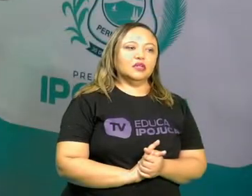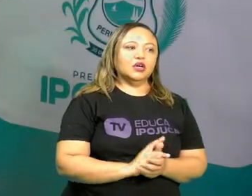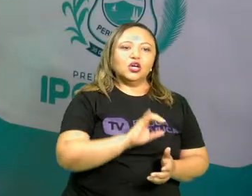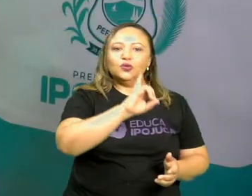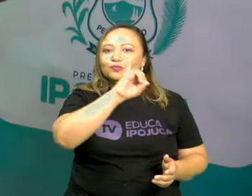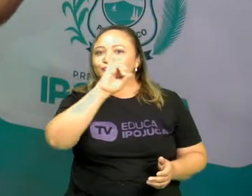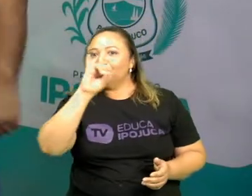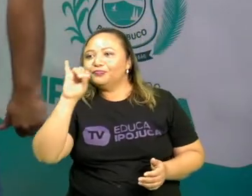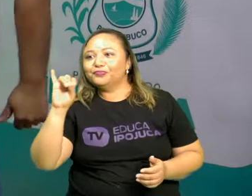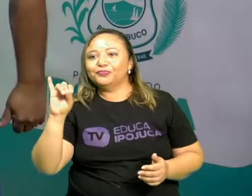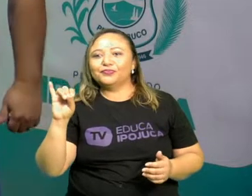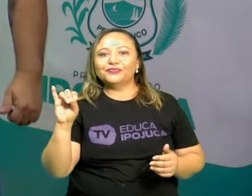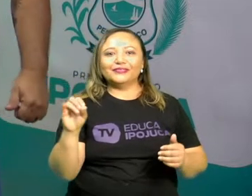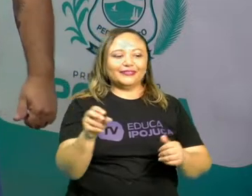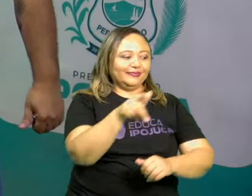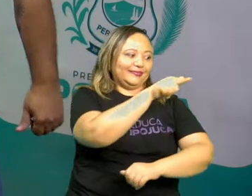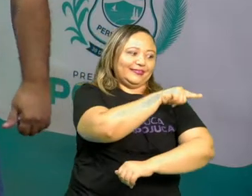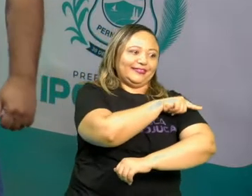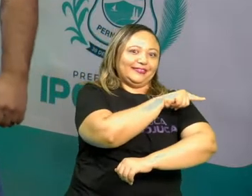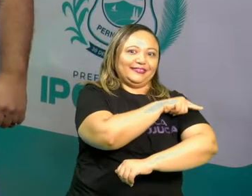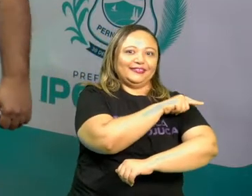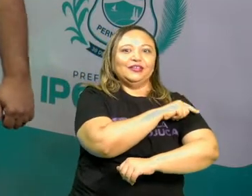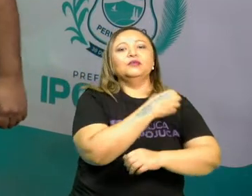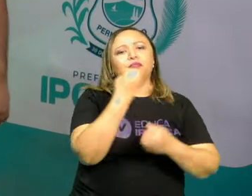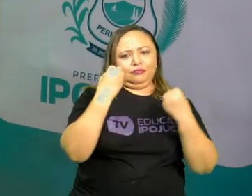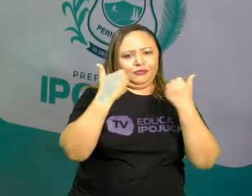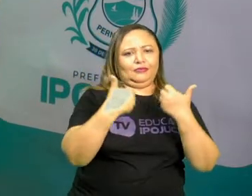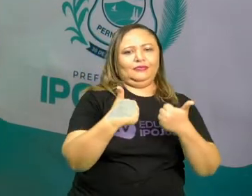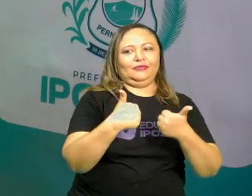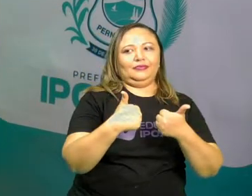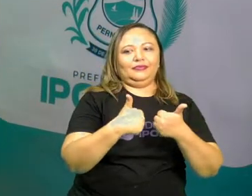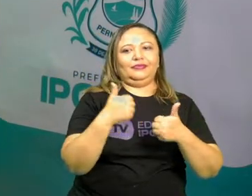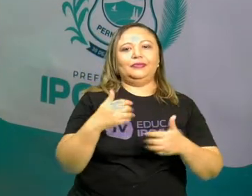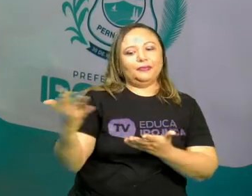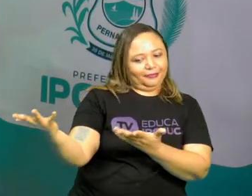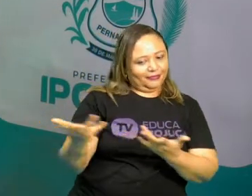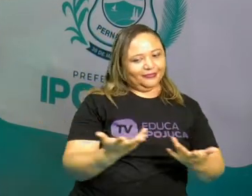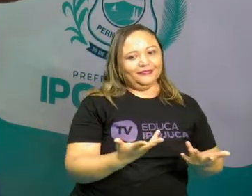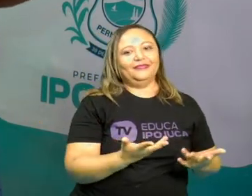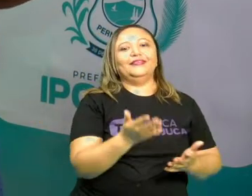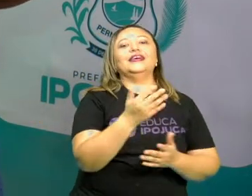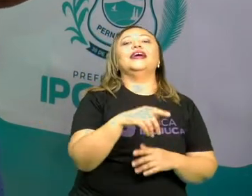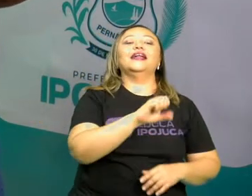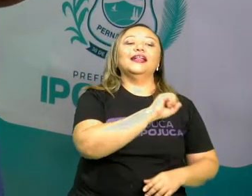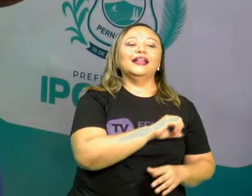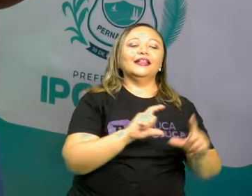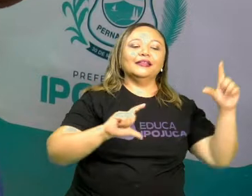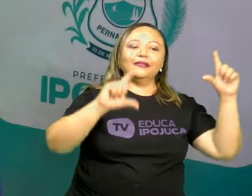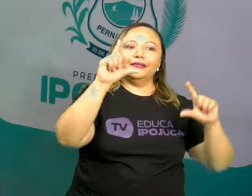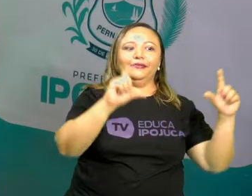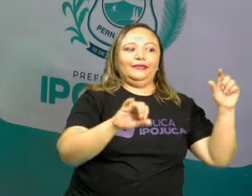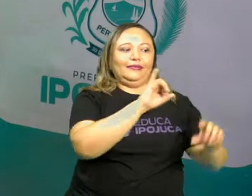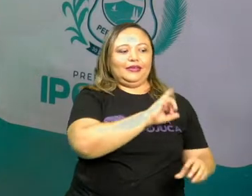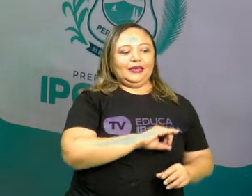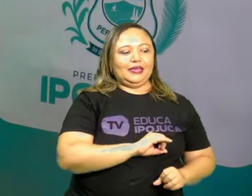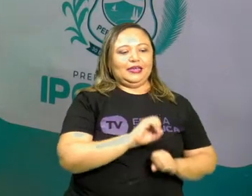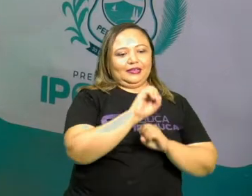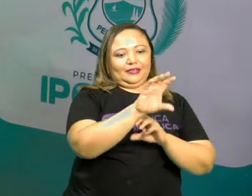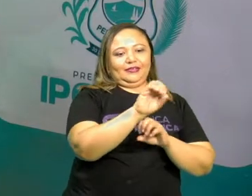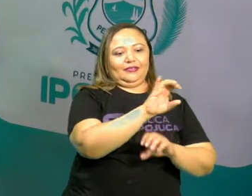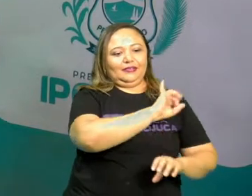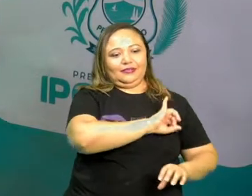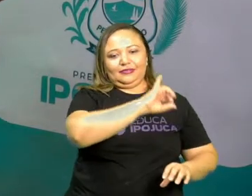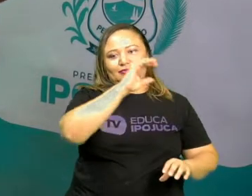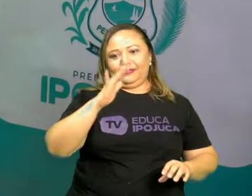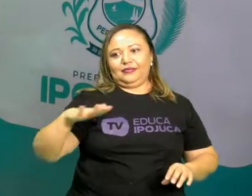E aí, galerinha do sétimo ano, tudo bem com vocês? Sejam bem-vindos à TV Educa e Pojuca. Eu sou o